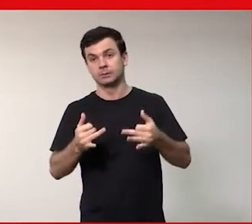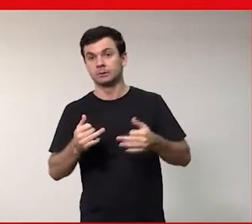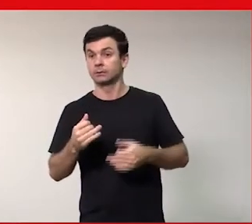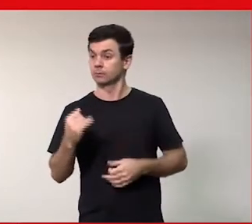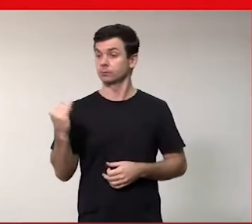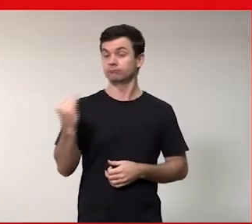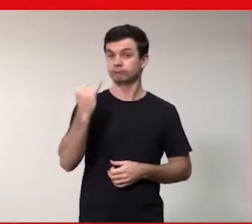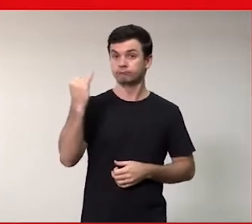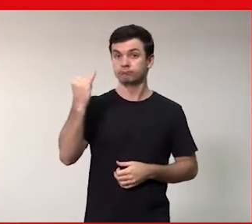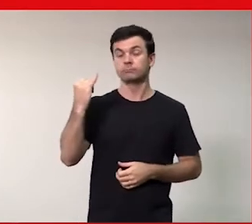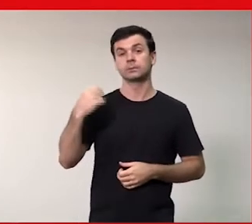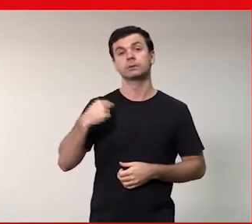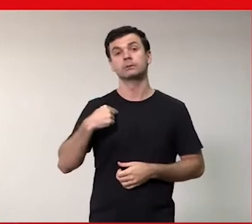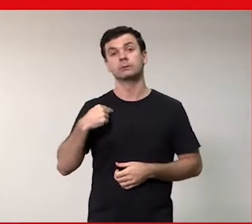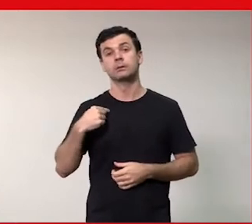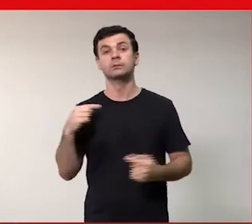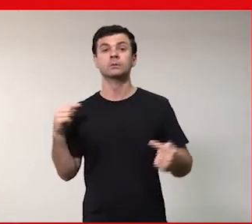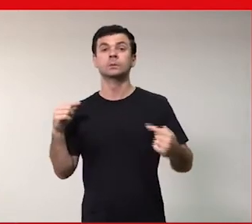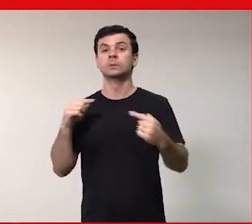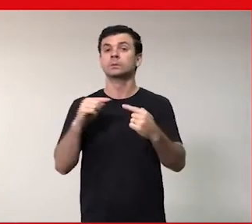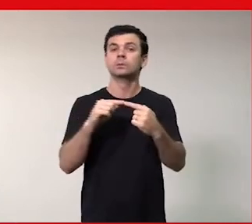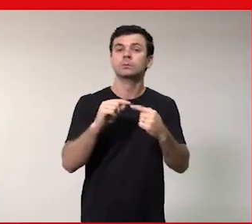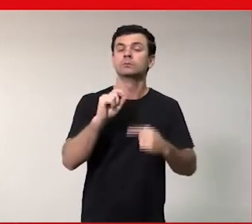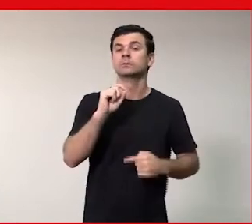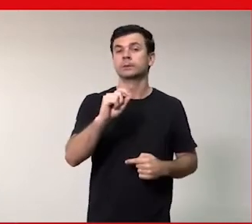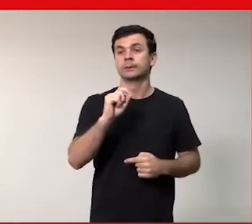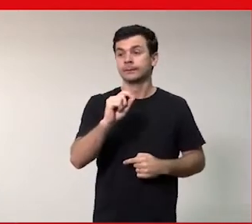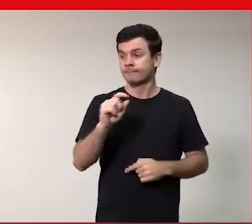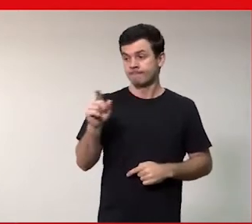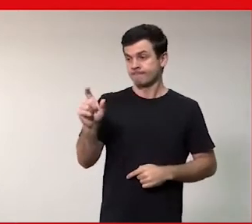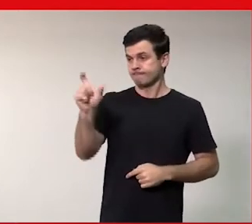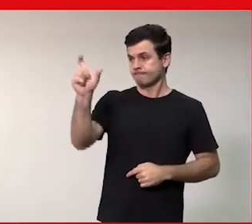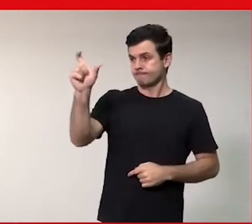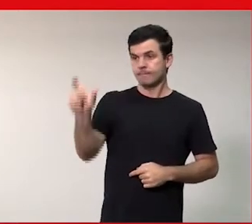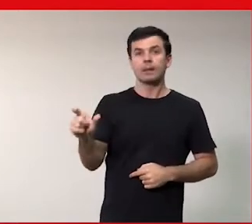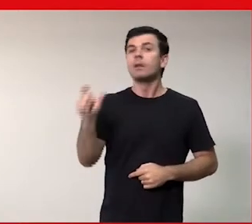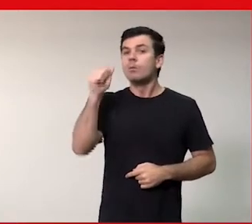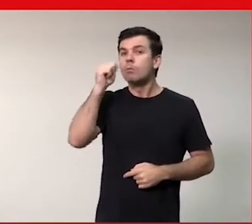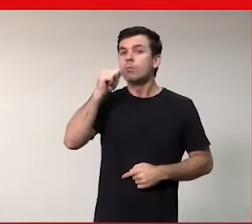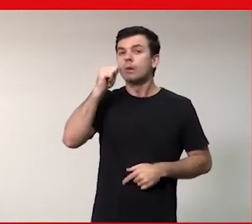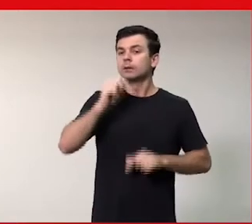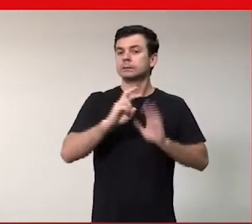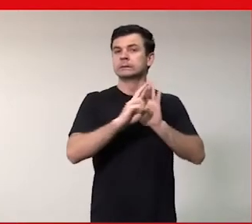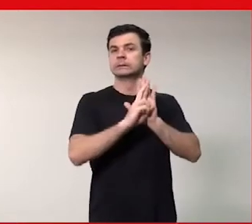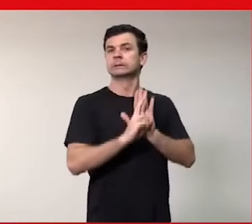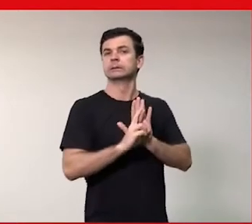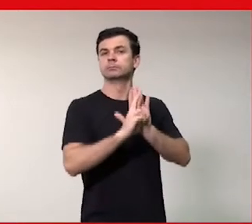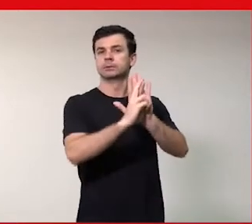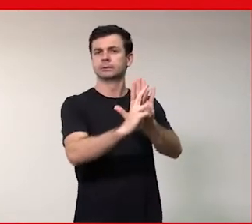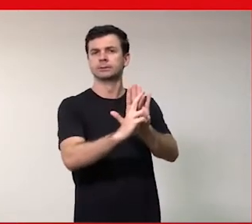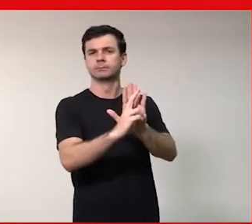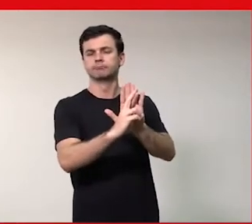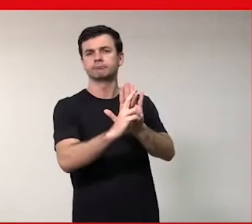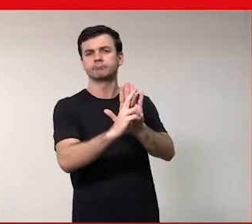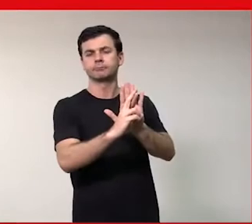é muito importante é a representatividade porque se você colocar ali eu não vejo